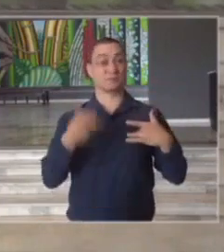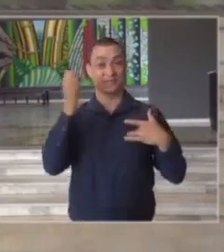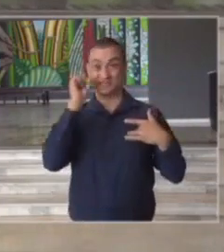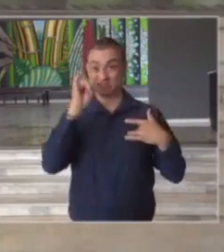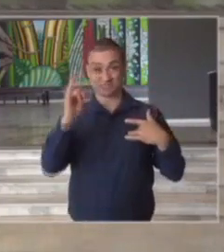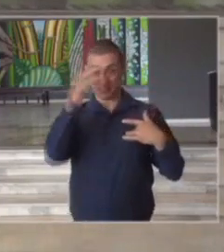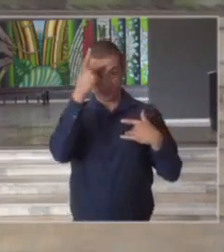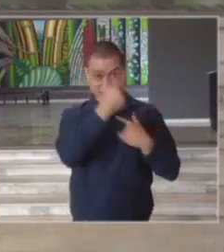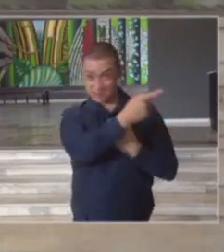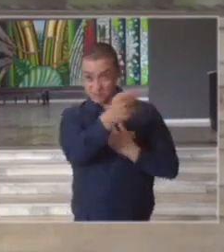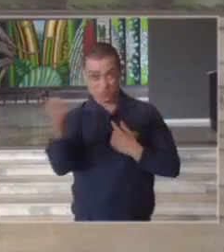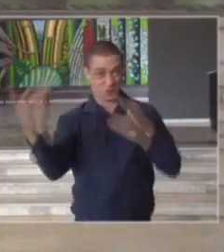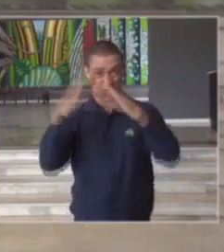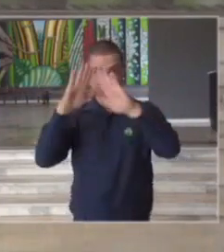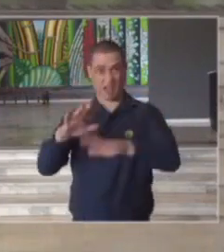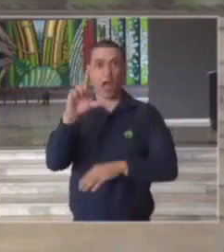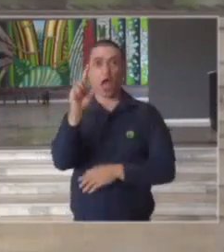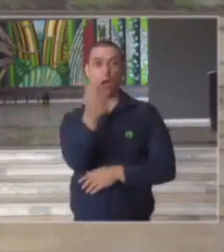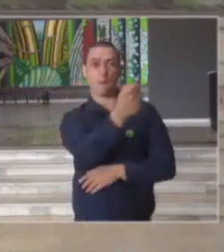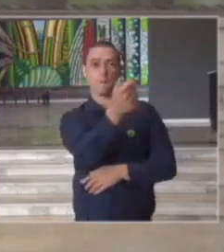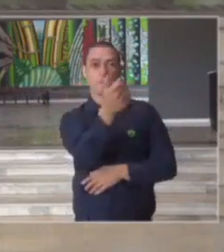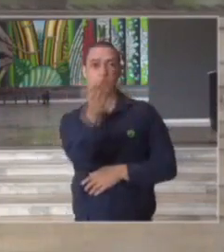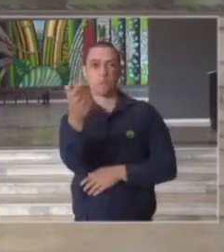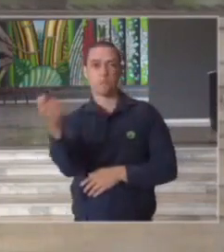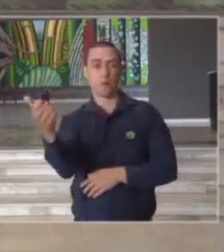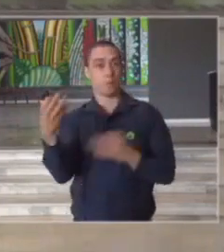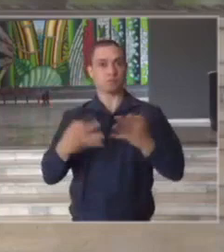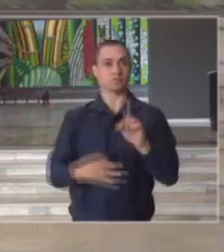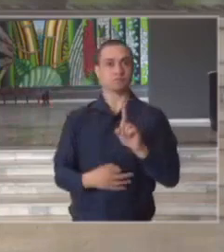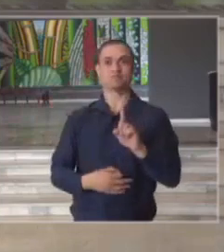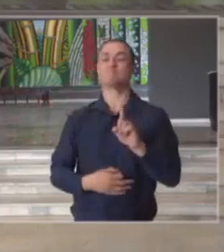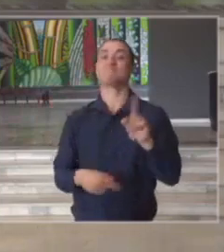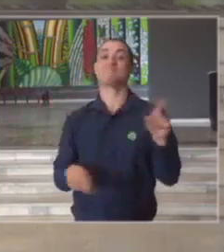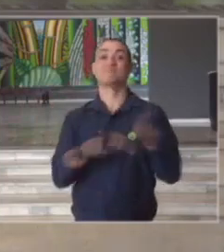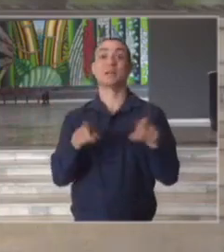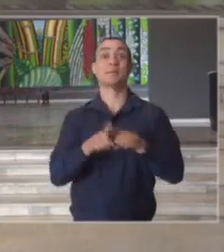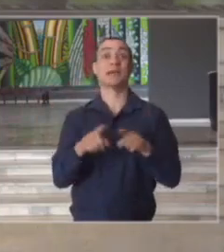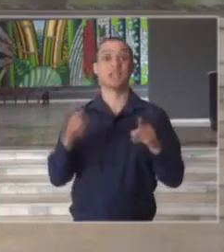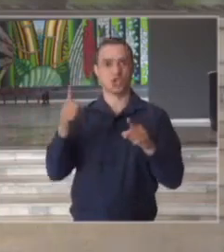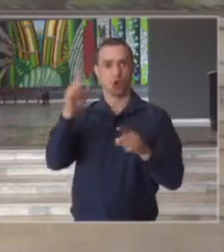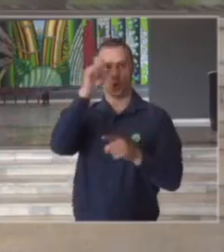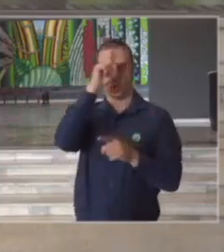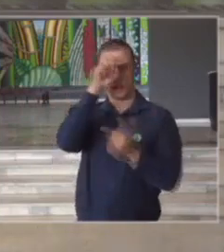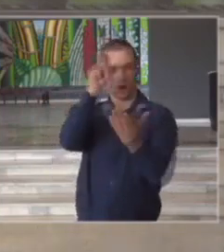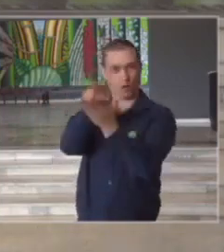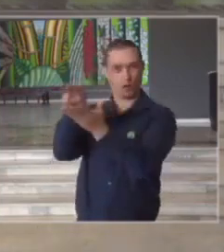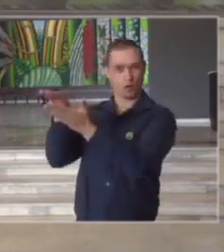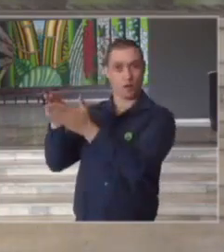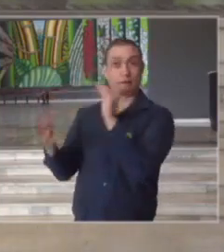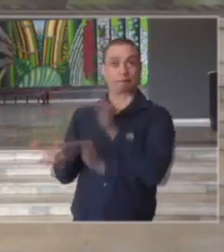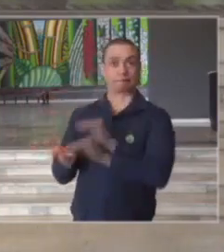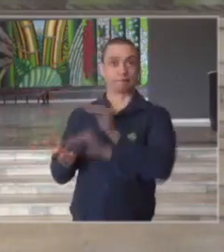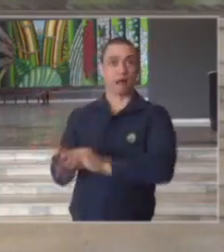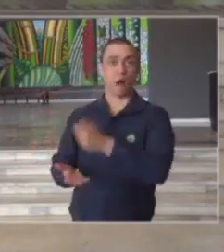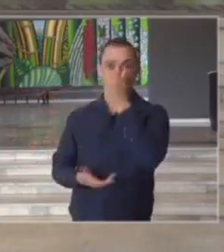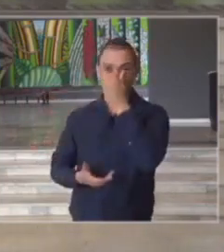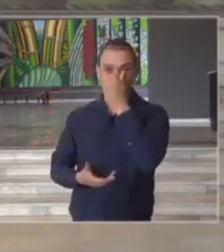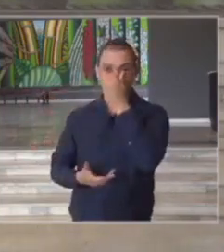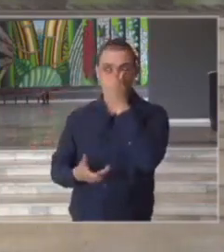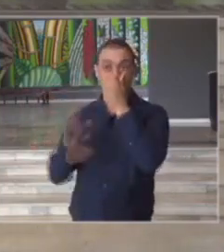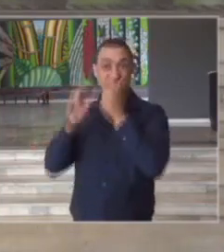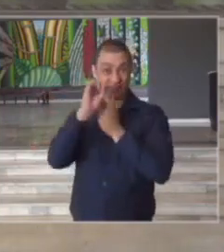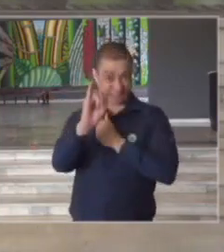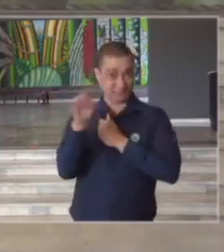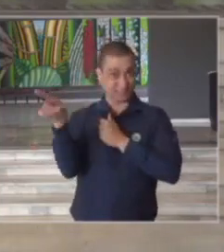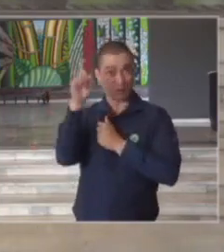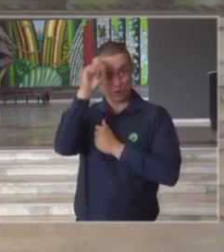taxa de isolamento adequada assim como uma taxa de disponibilidade de leitos nos hospitais principalmente